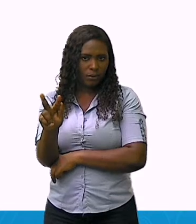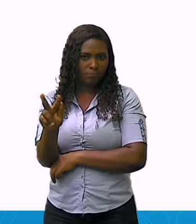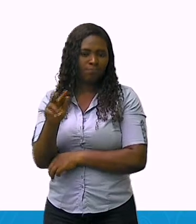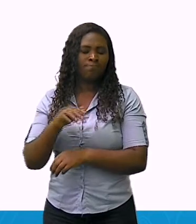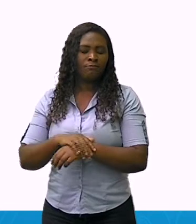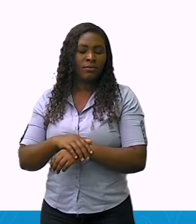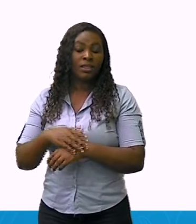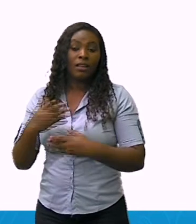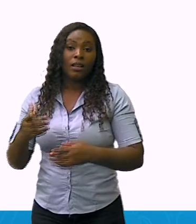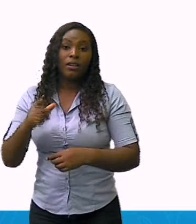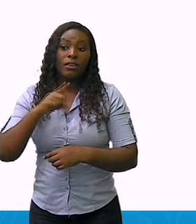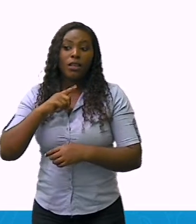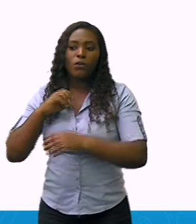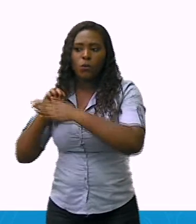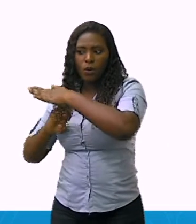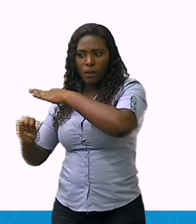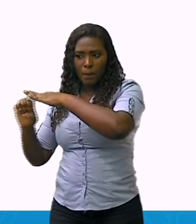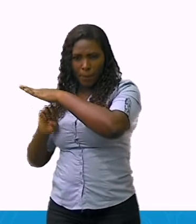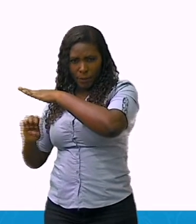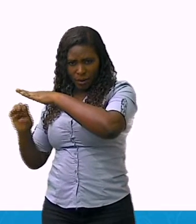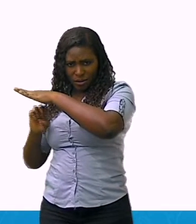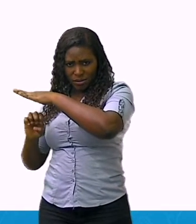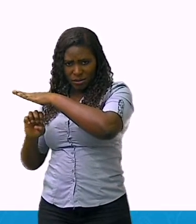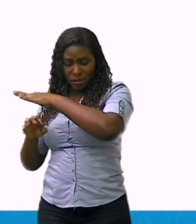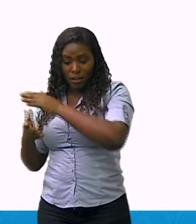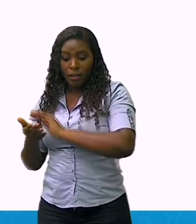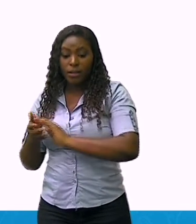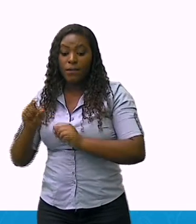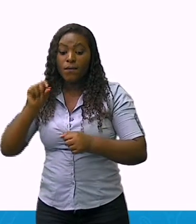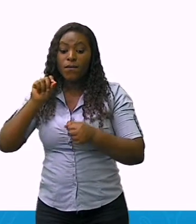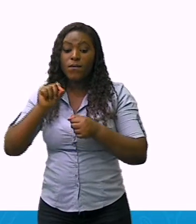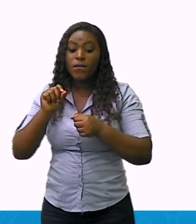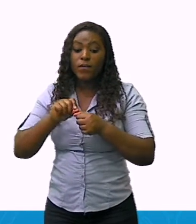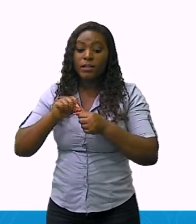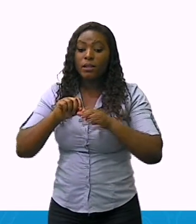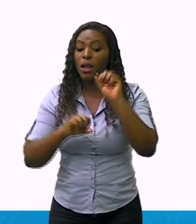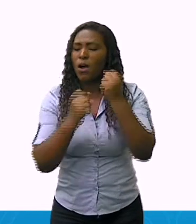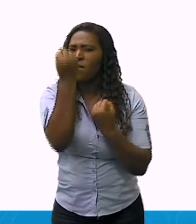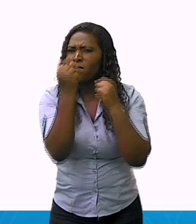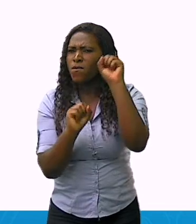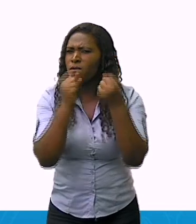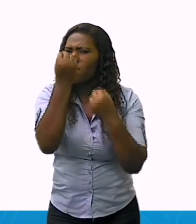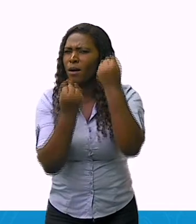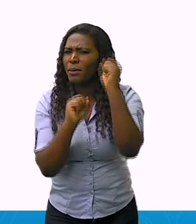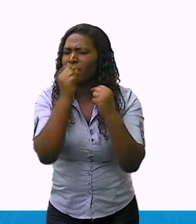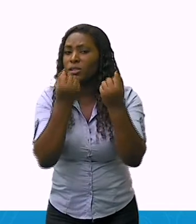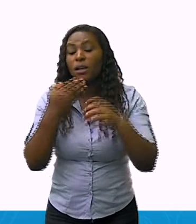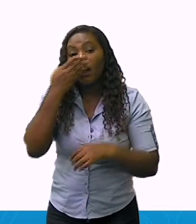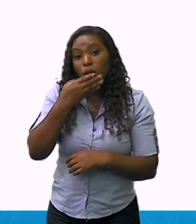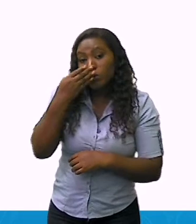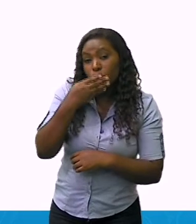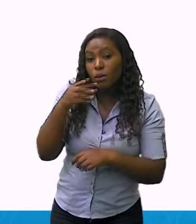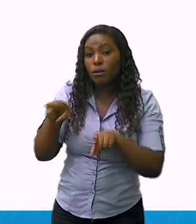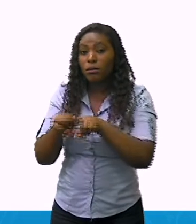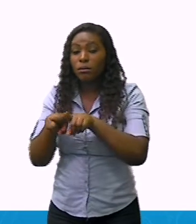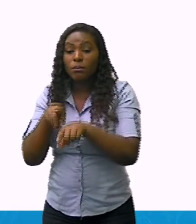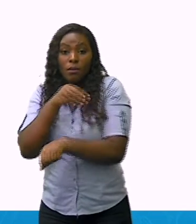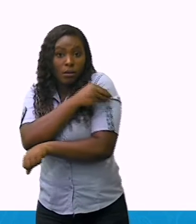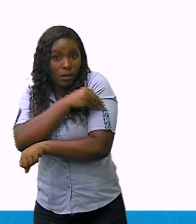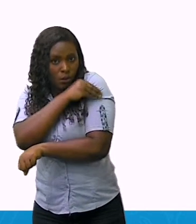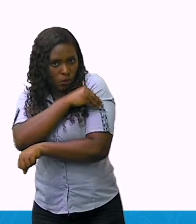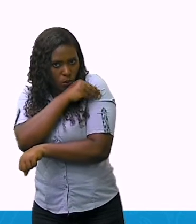Mineira para a produção de açúcar e álcool. Após ser efetivada no ano de